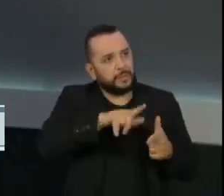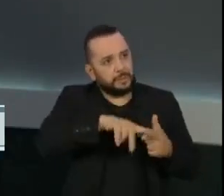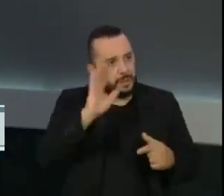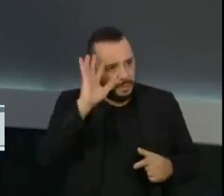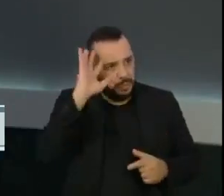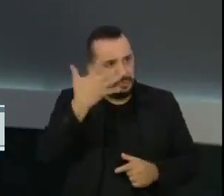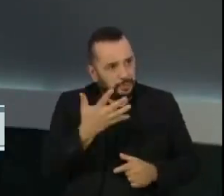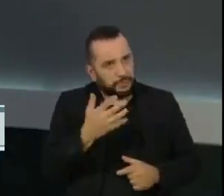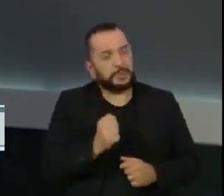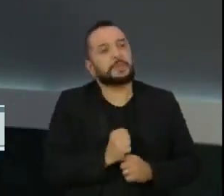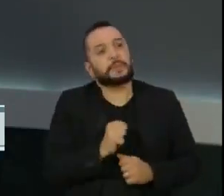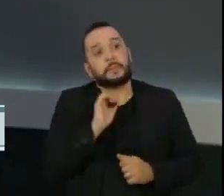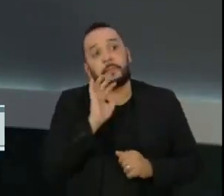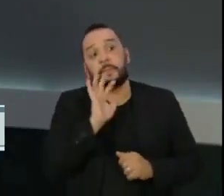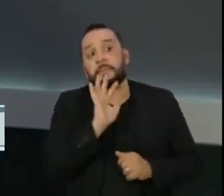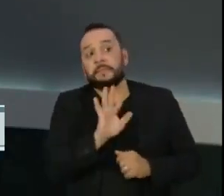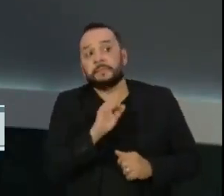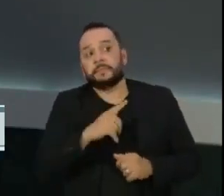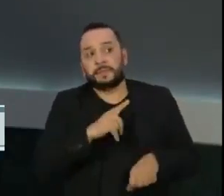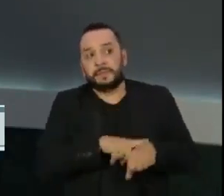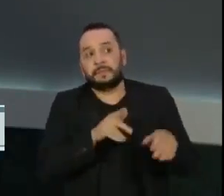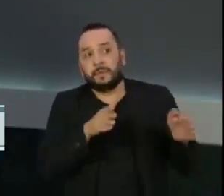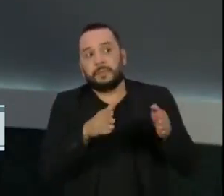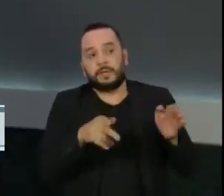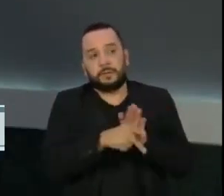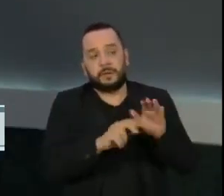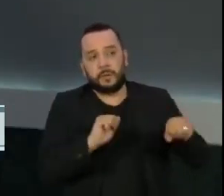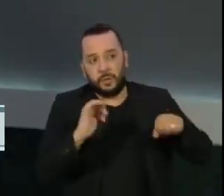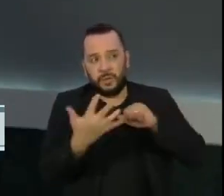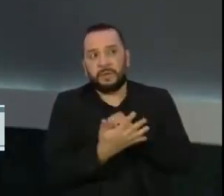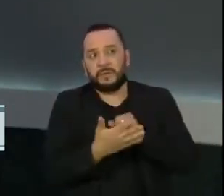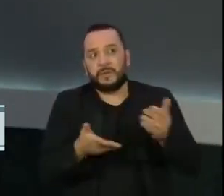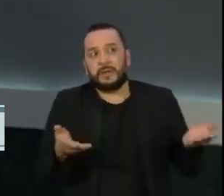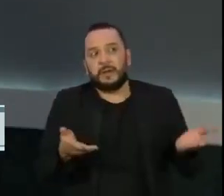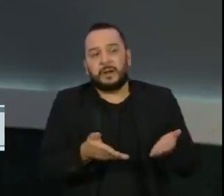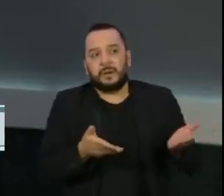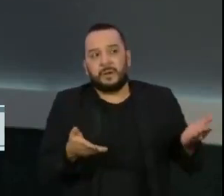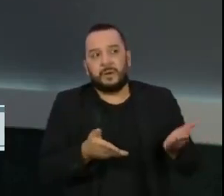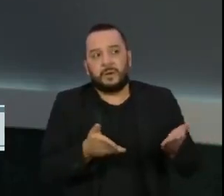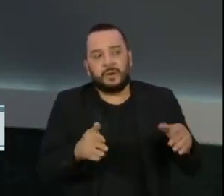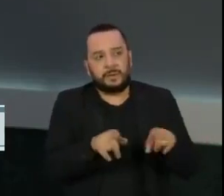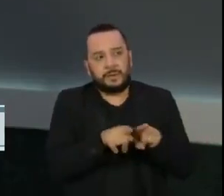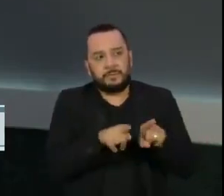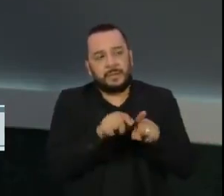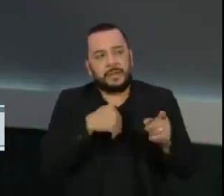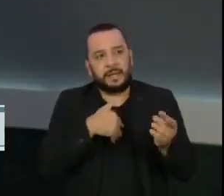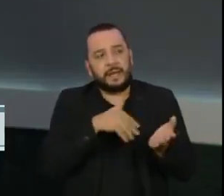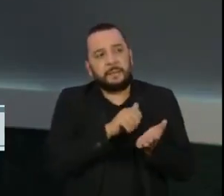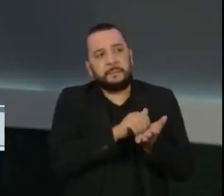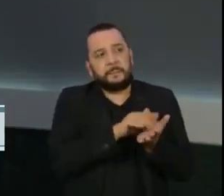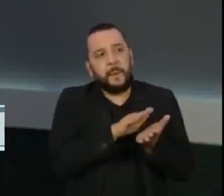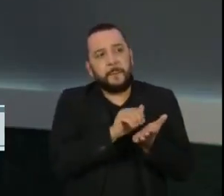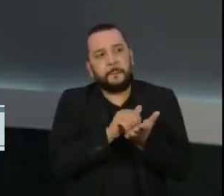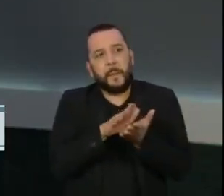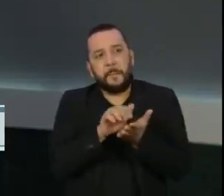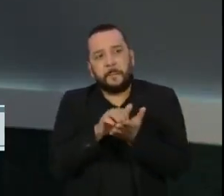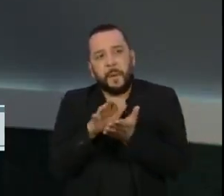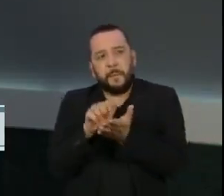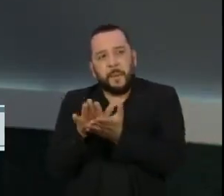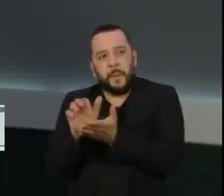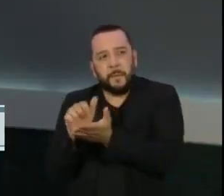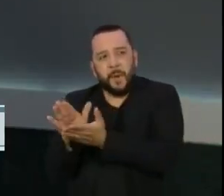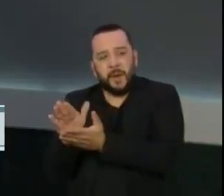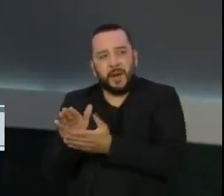mais especificamente deste momento da pandemia e dos despejos, em relação ao